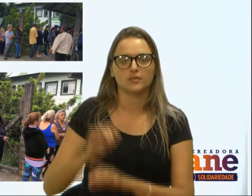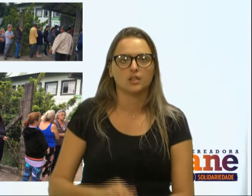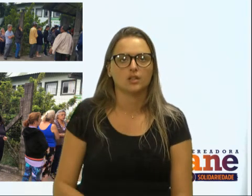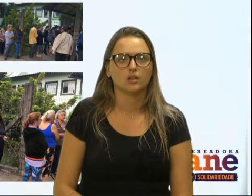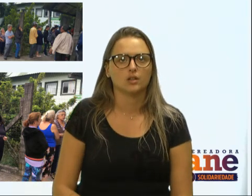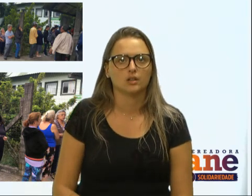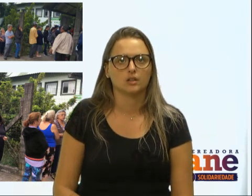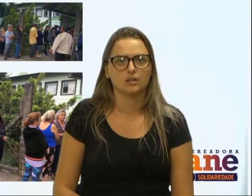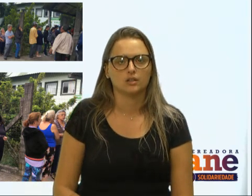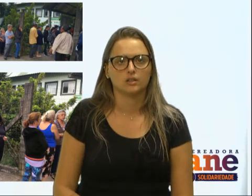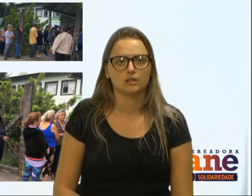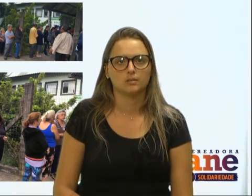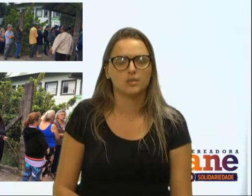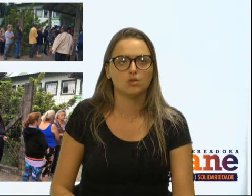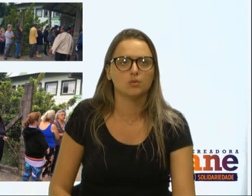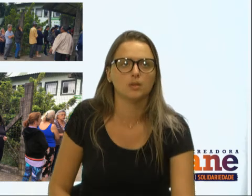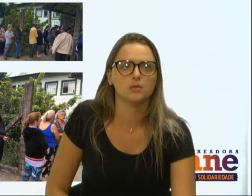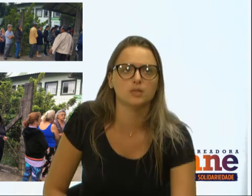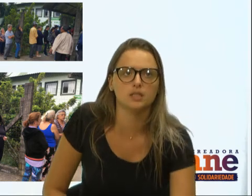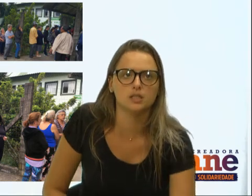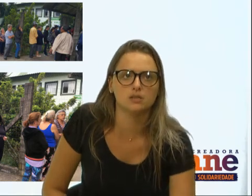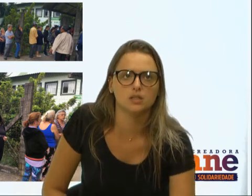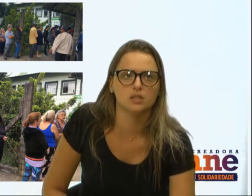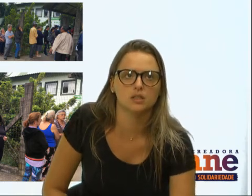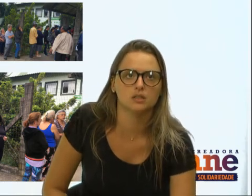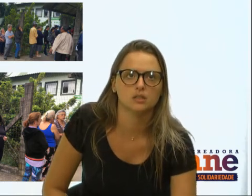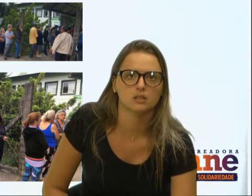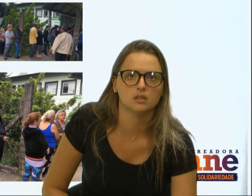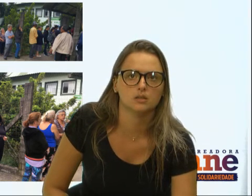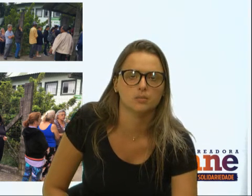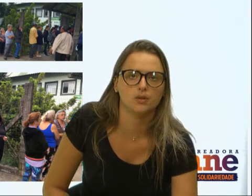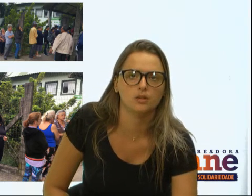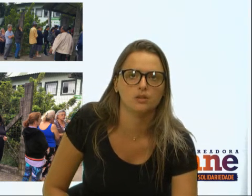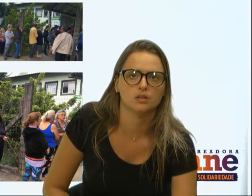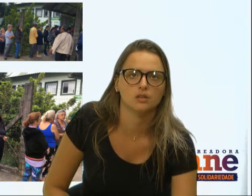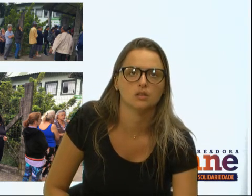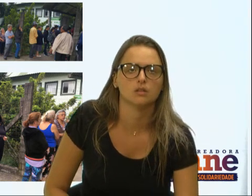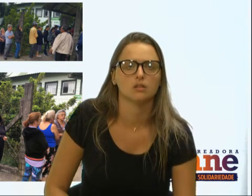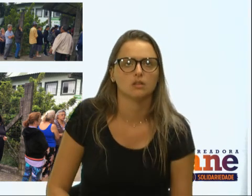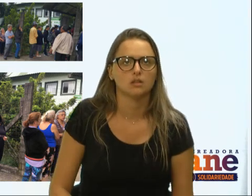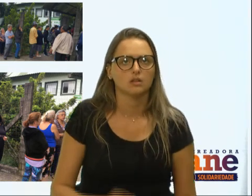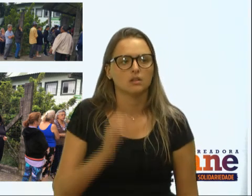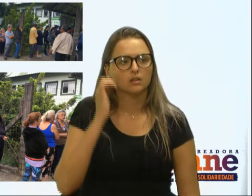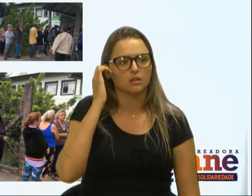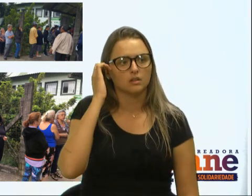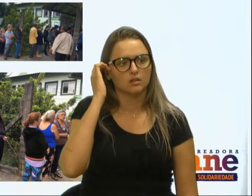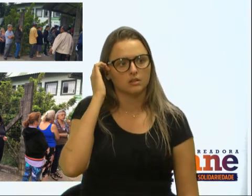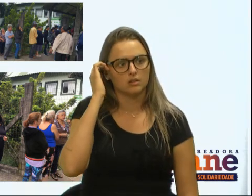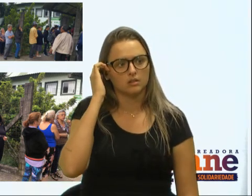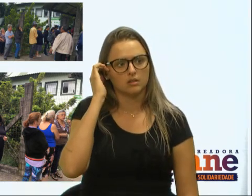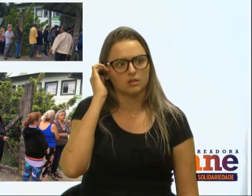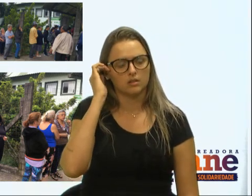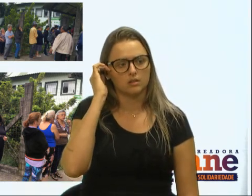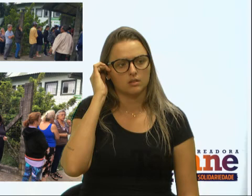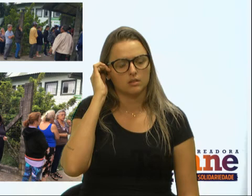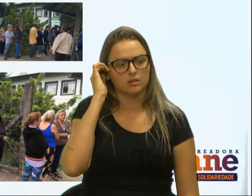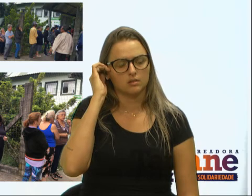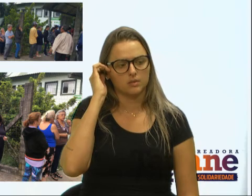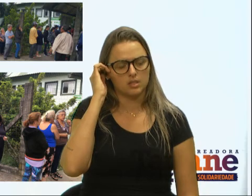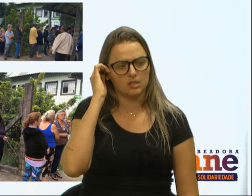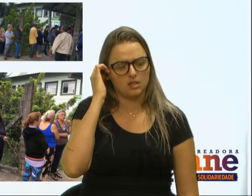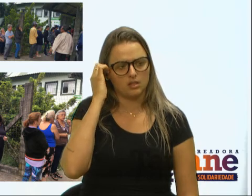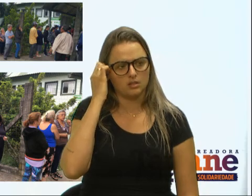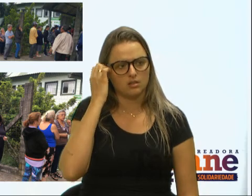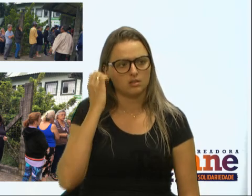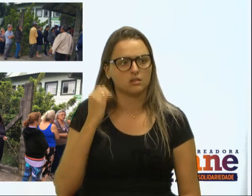Com relação, então, ao BS2 Planada, se observou que